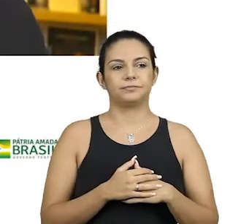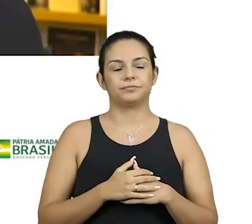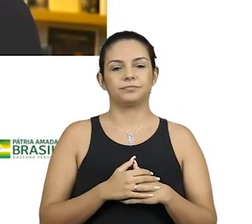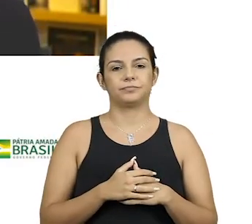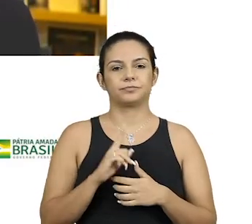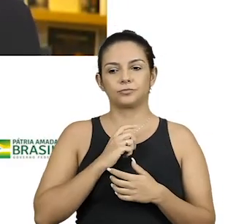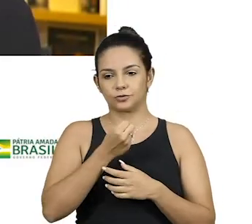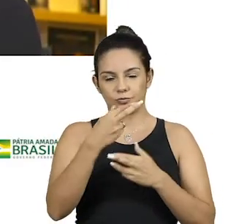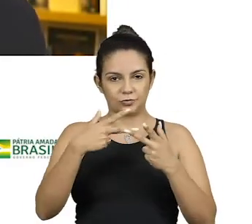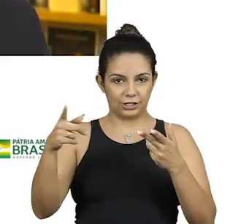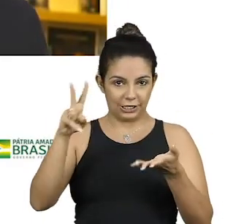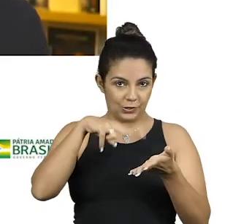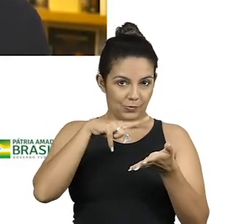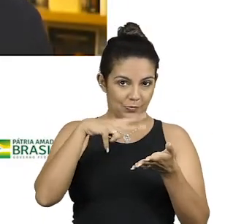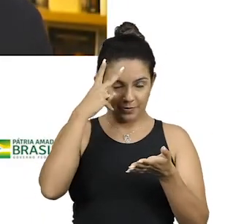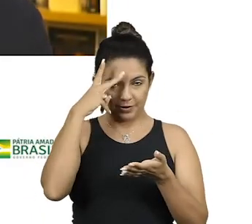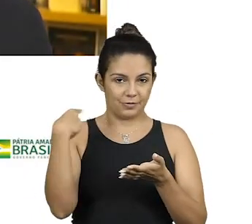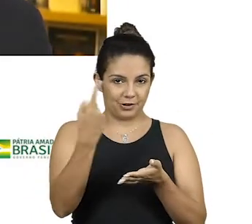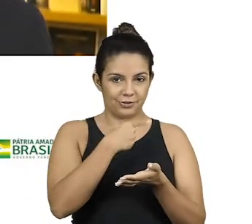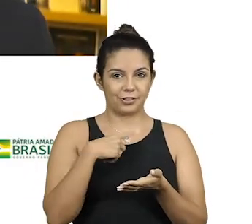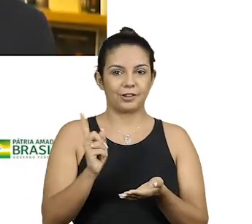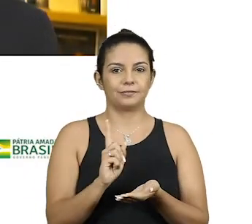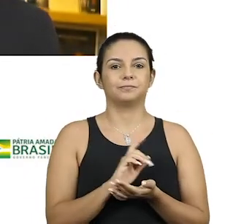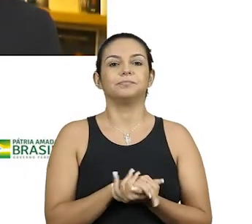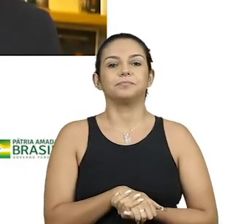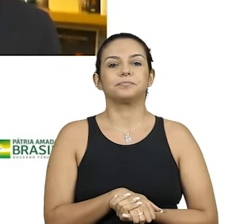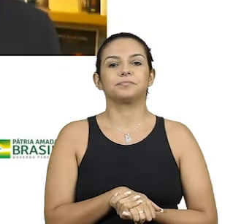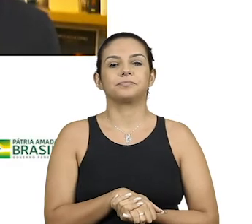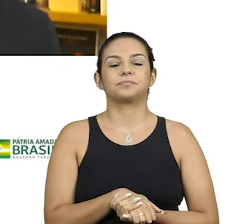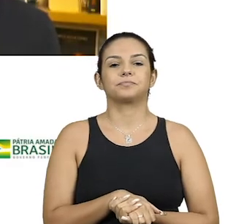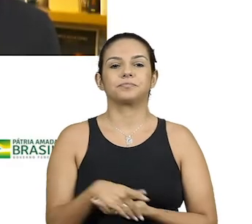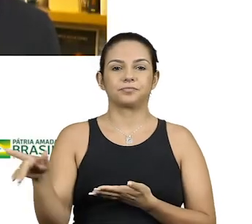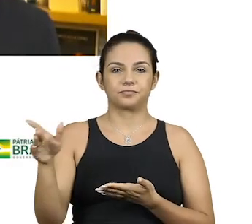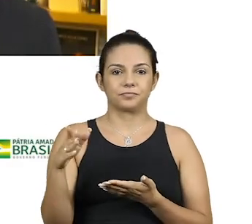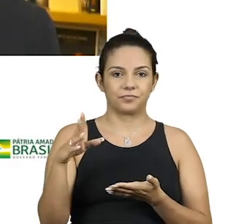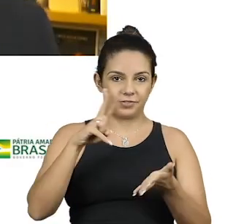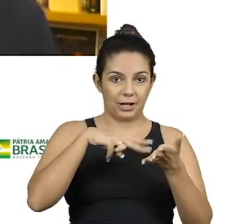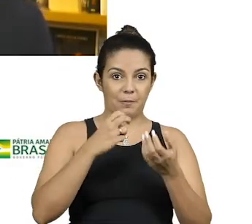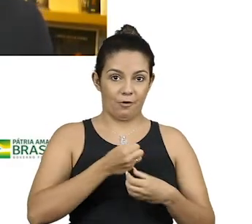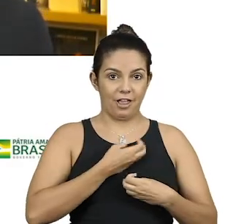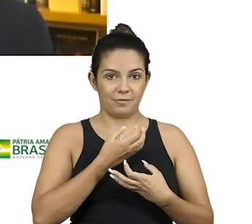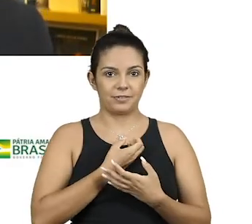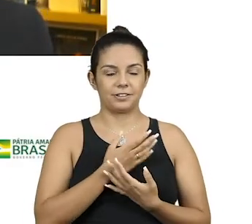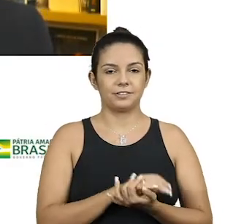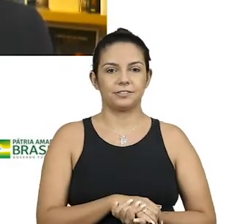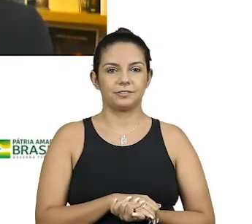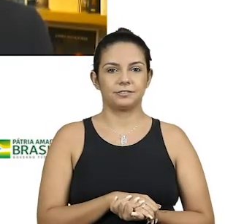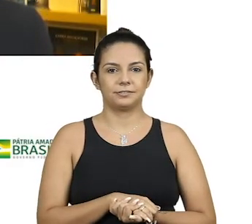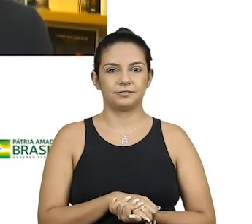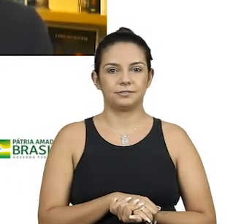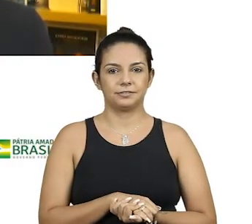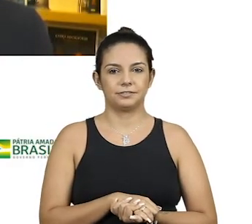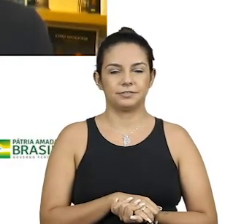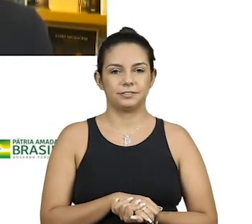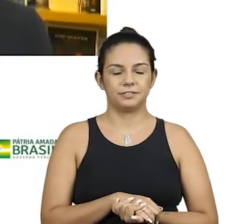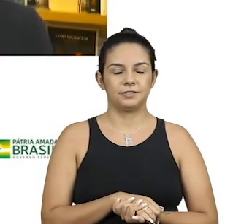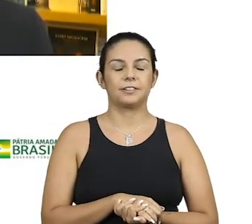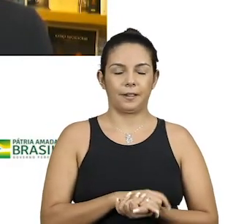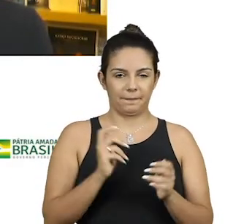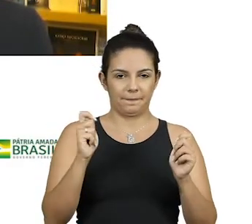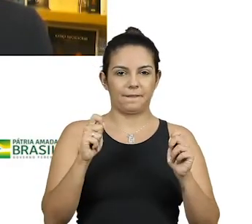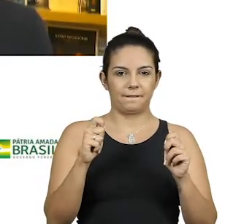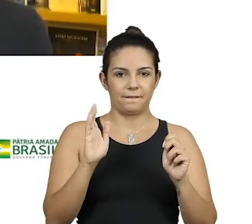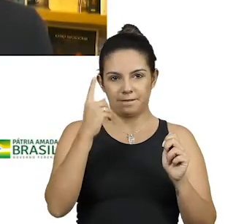Não tem algumas coisinhas para ler para a gente, não, Bial? Vamos encerrar com os poemas? Vamos ver se dá para encerrar. Dá,